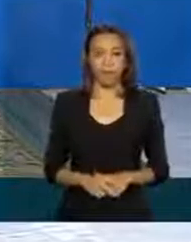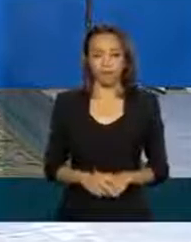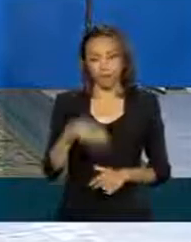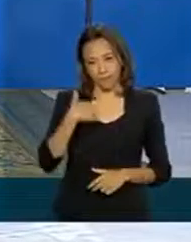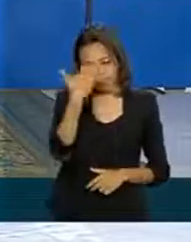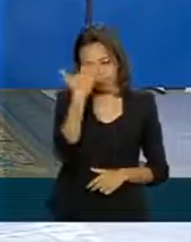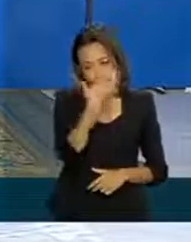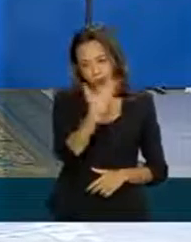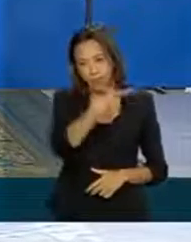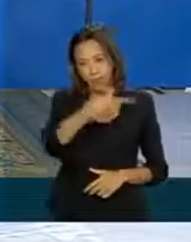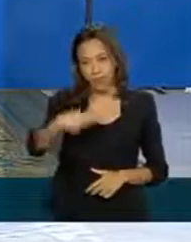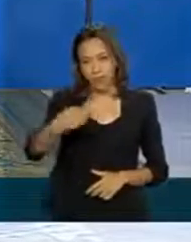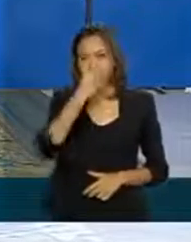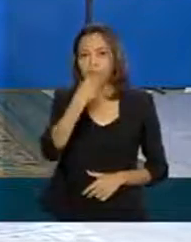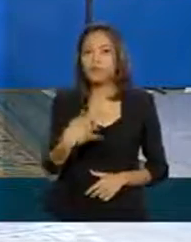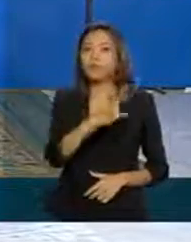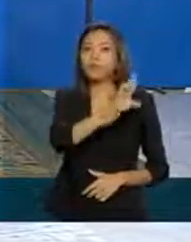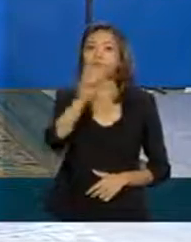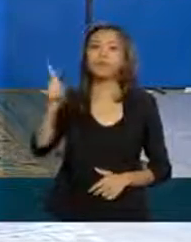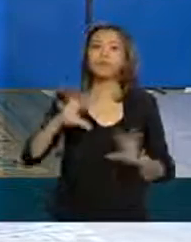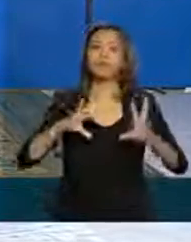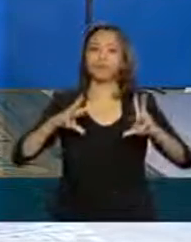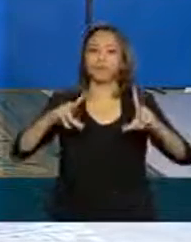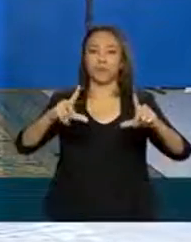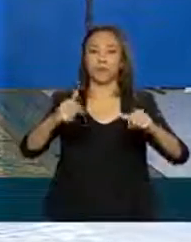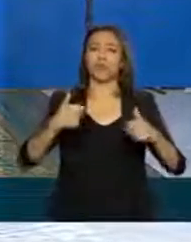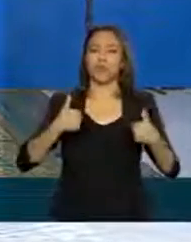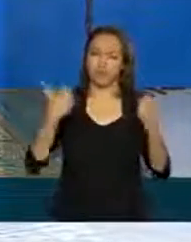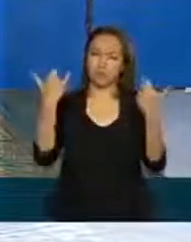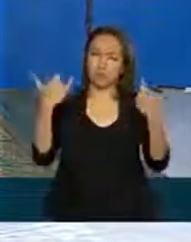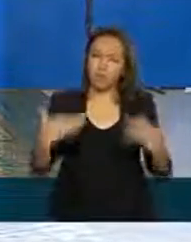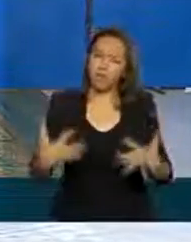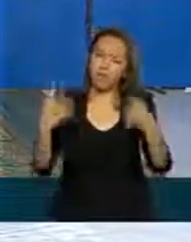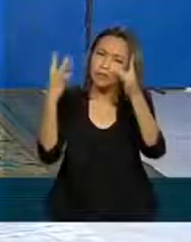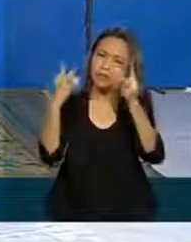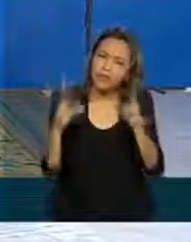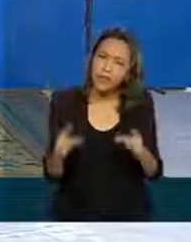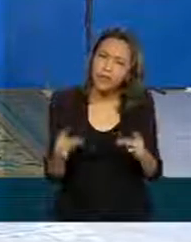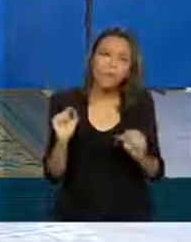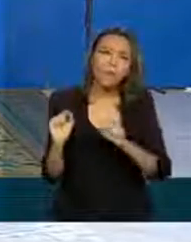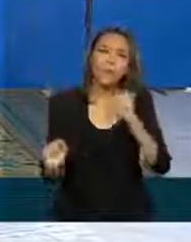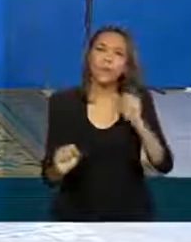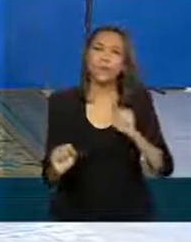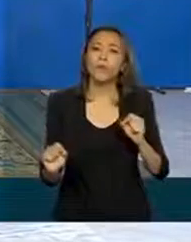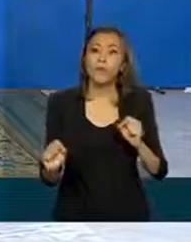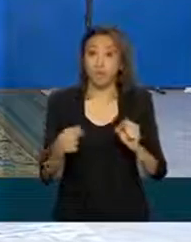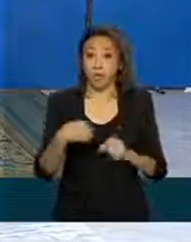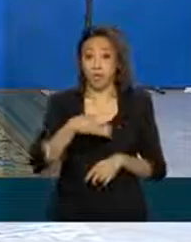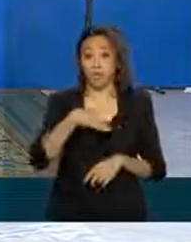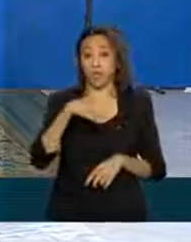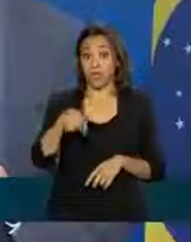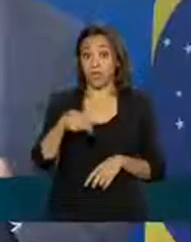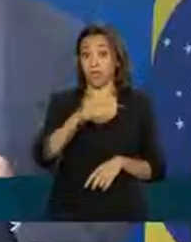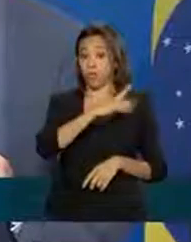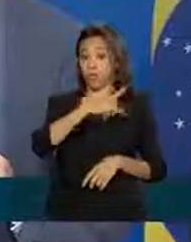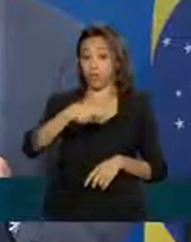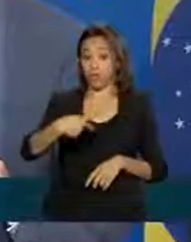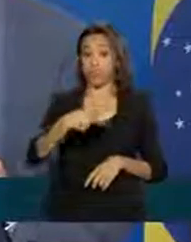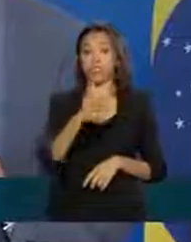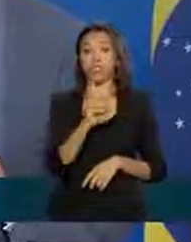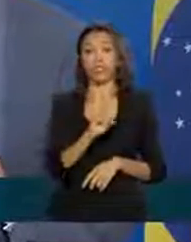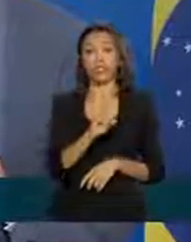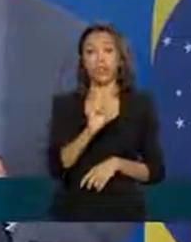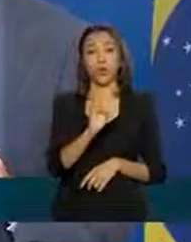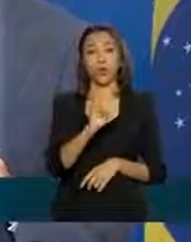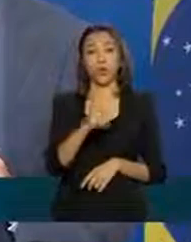obrigado presidente bom dia a todos eu queria explicar um pouco mais do detalhe o anúncio que o presidente Roberto Campos acabou de falar como é o